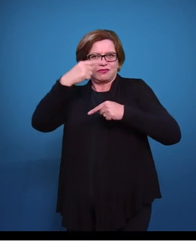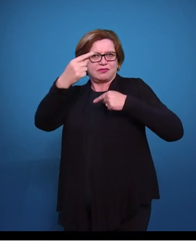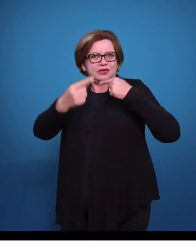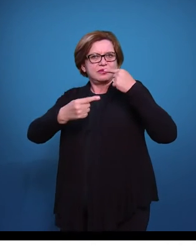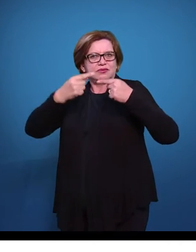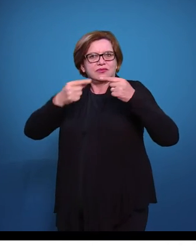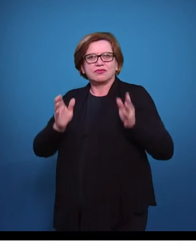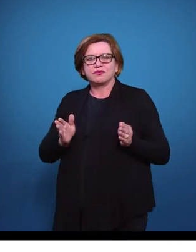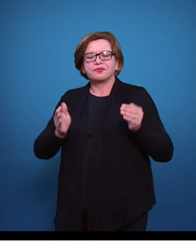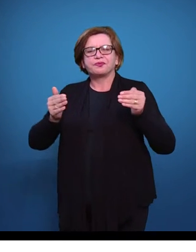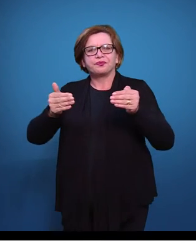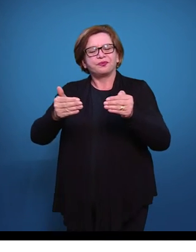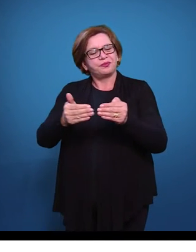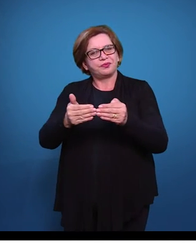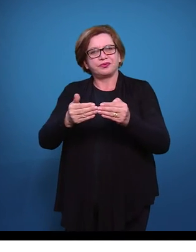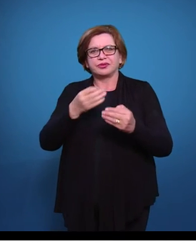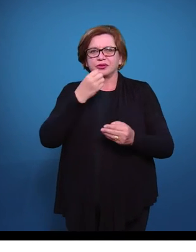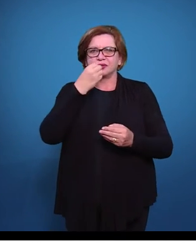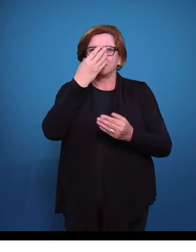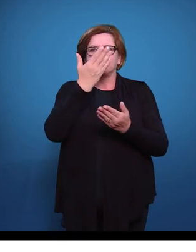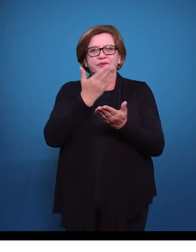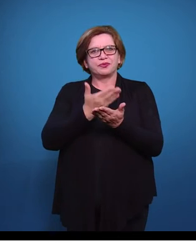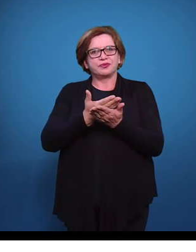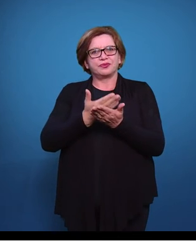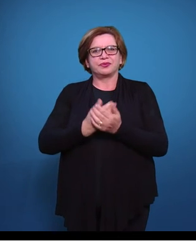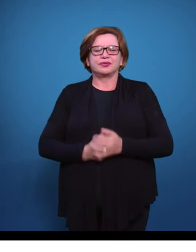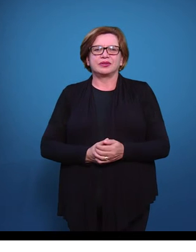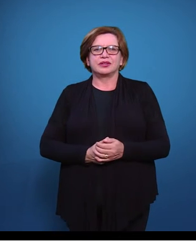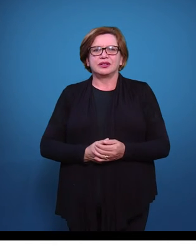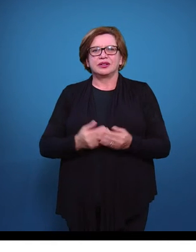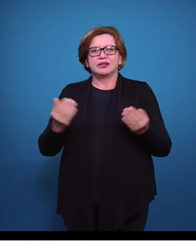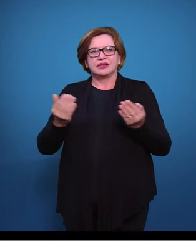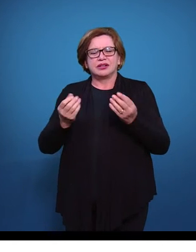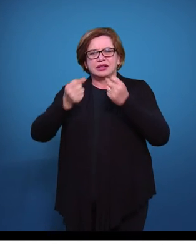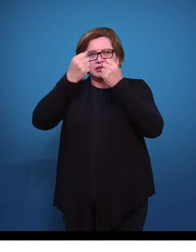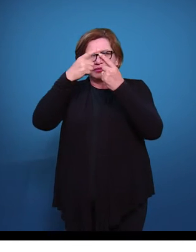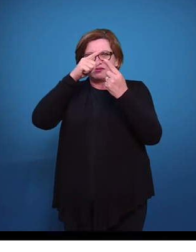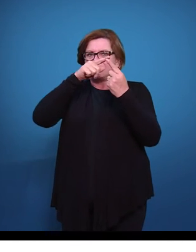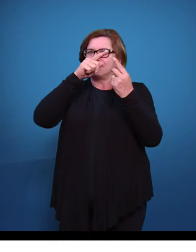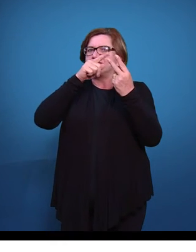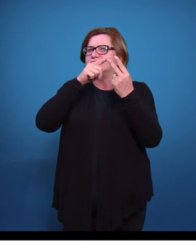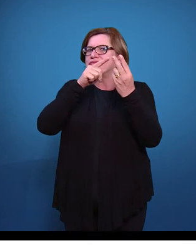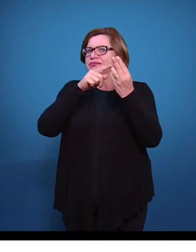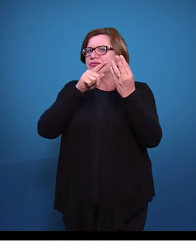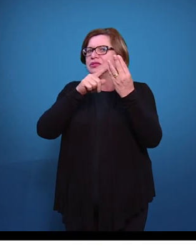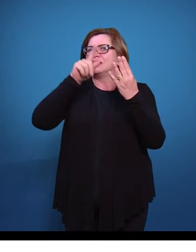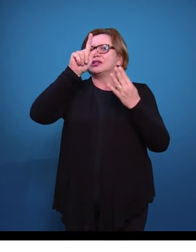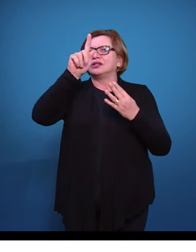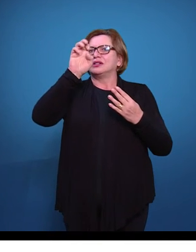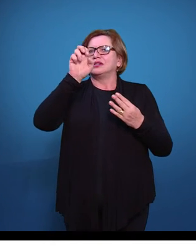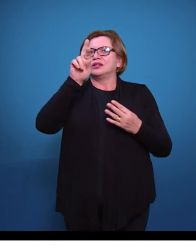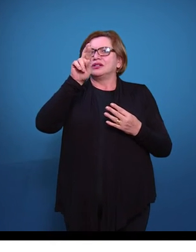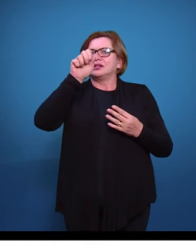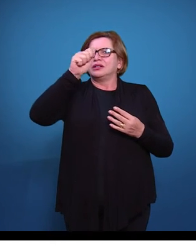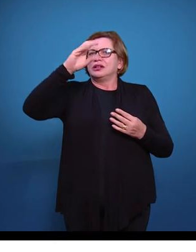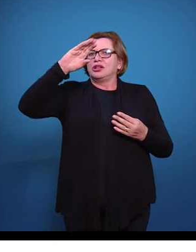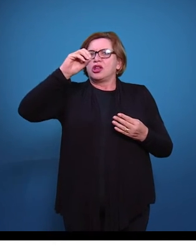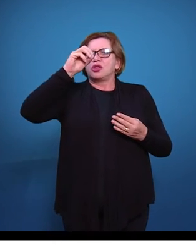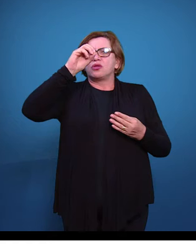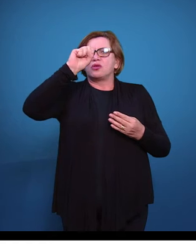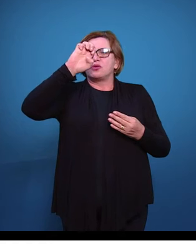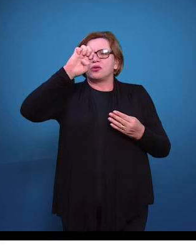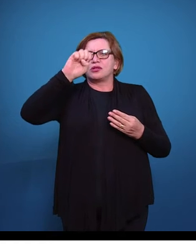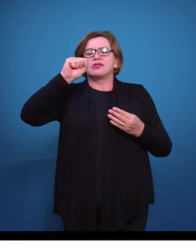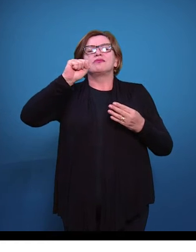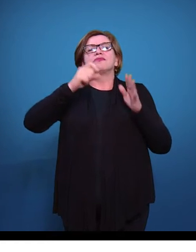depois no fórum dirigido. Bons estudos! Para tratar das gerações da educação à distância, vamos partir de um esquema muito